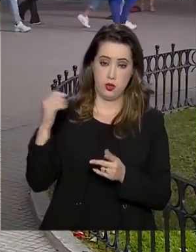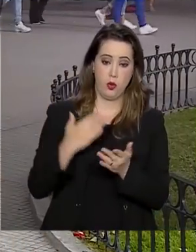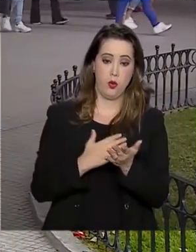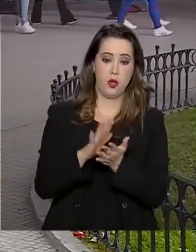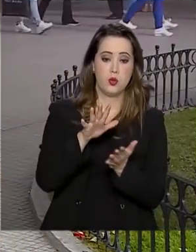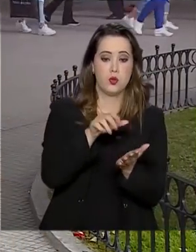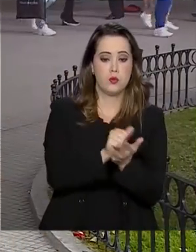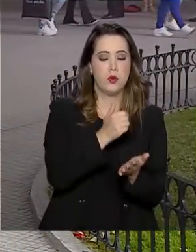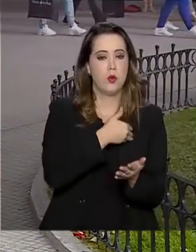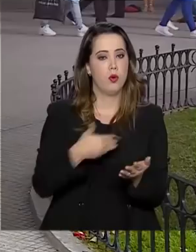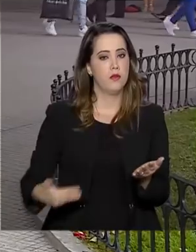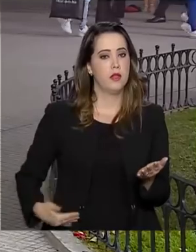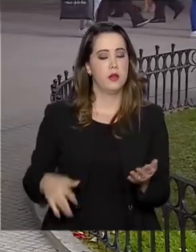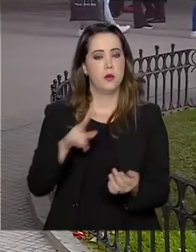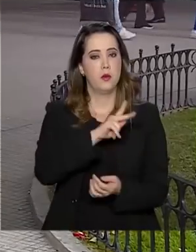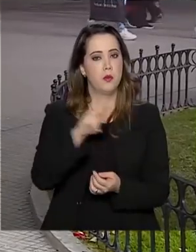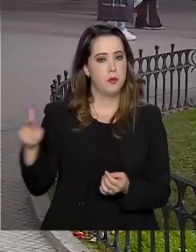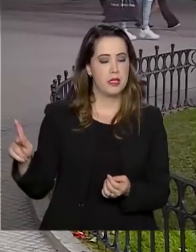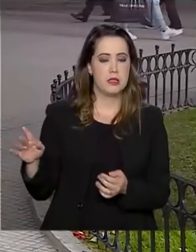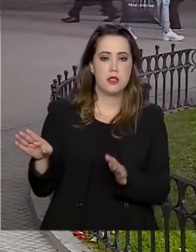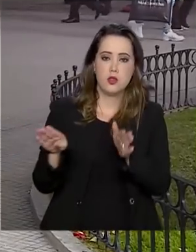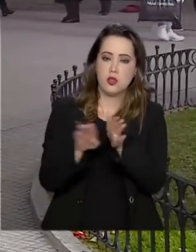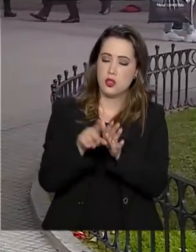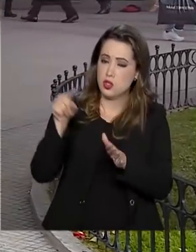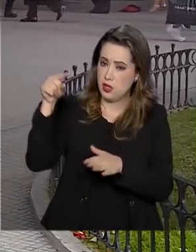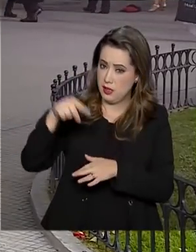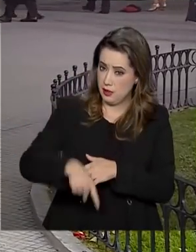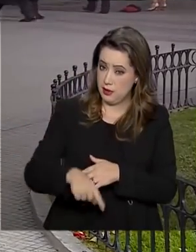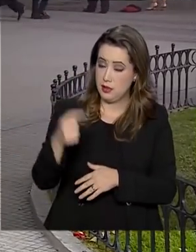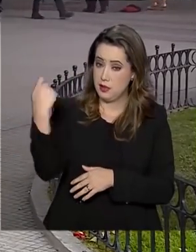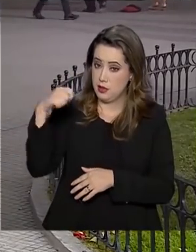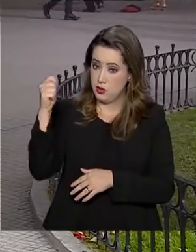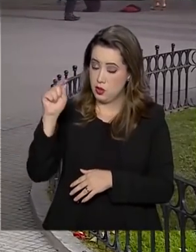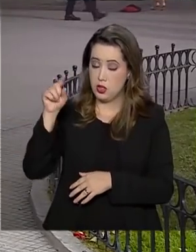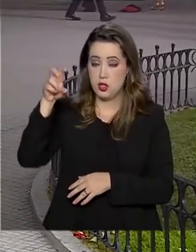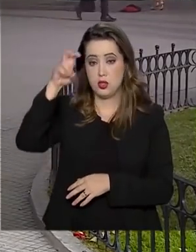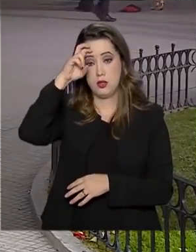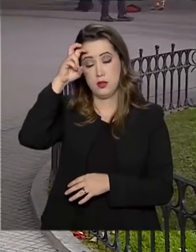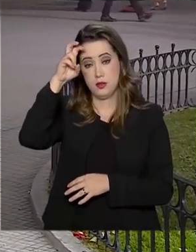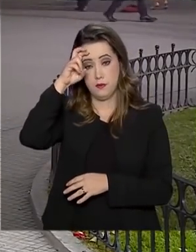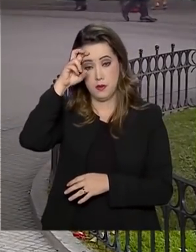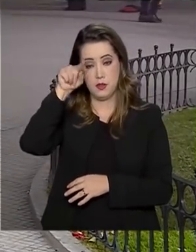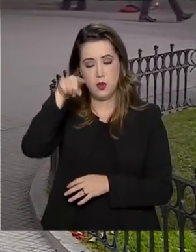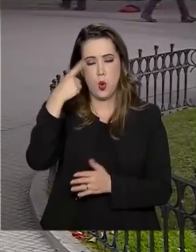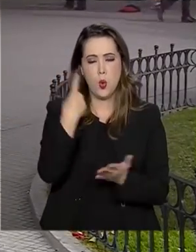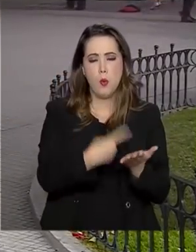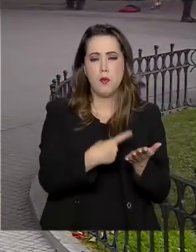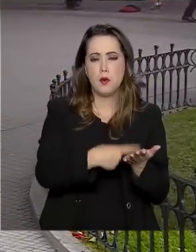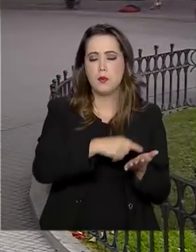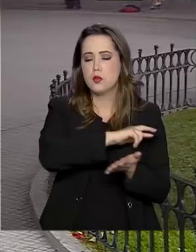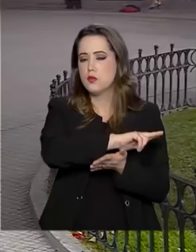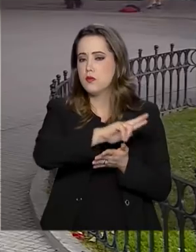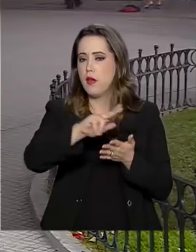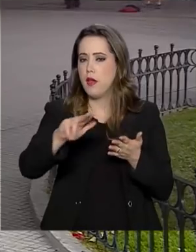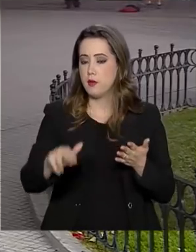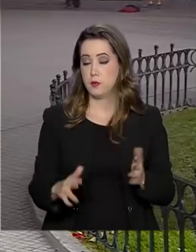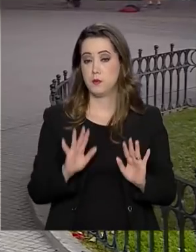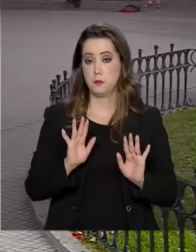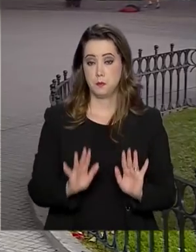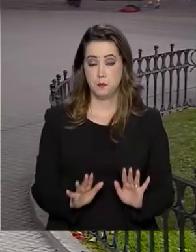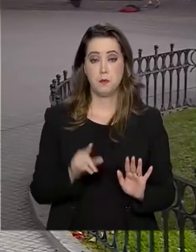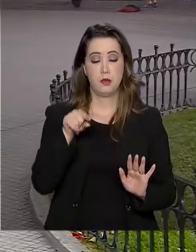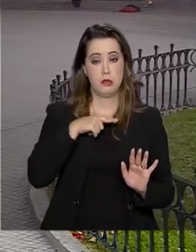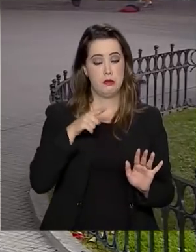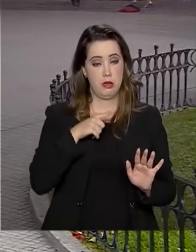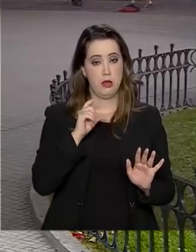governo. O presidente, que desembarca aqui em Buenos Aires na próxima quinta-feira, vai cumprir uma série de compromissos.